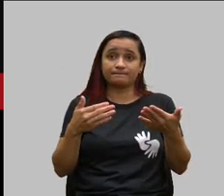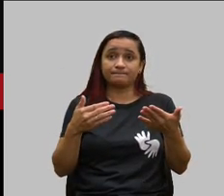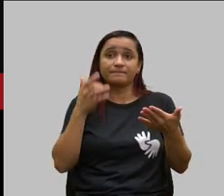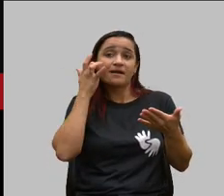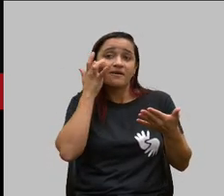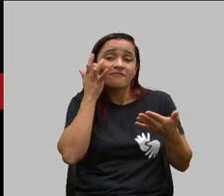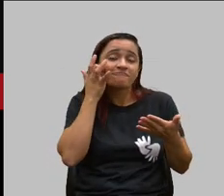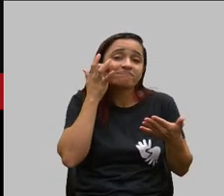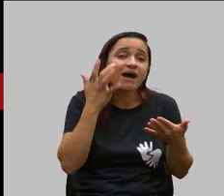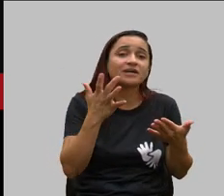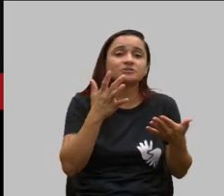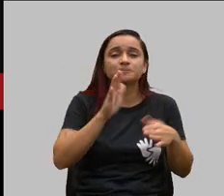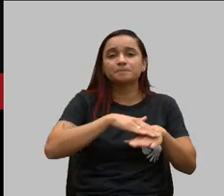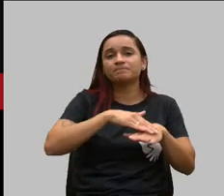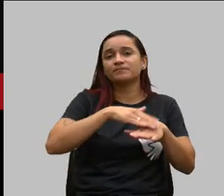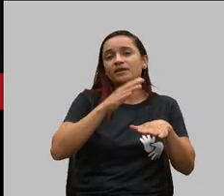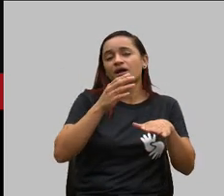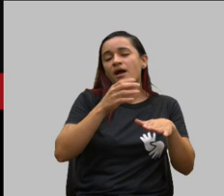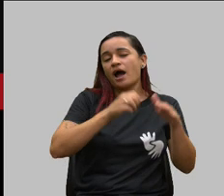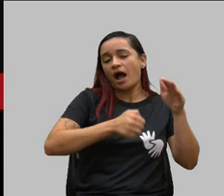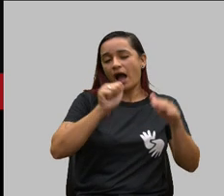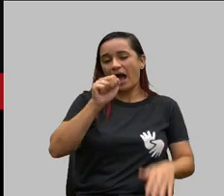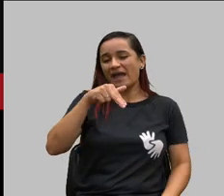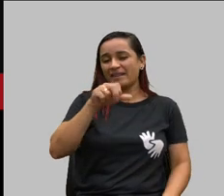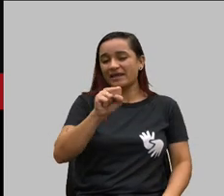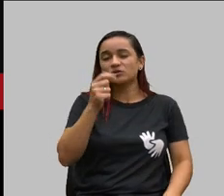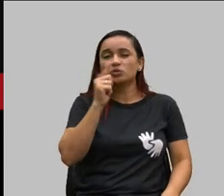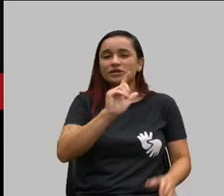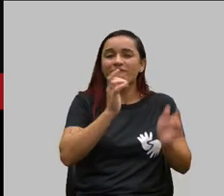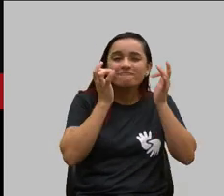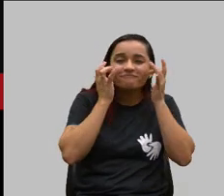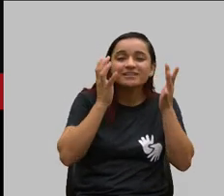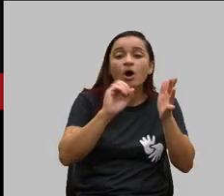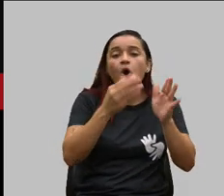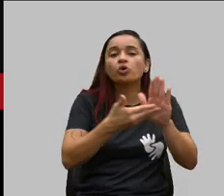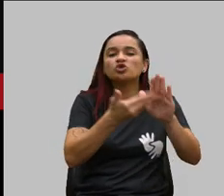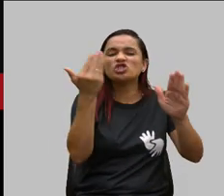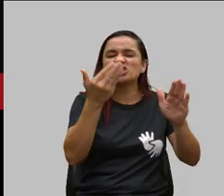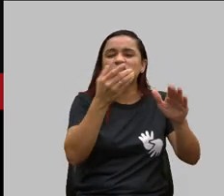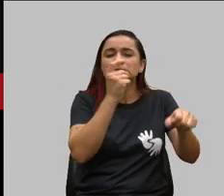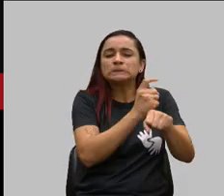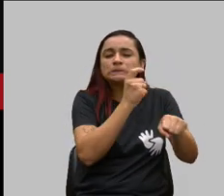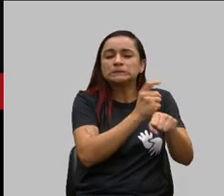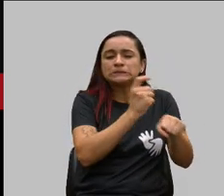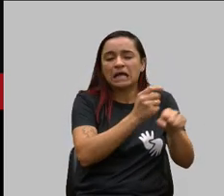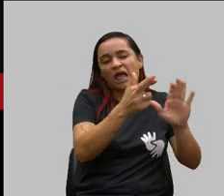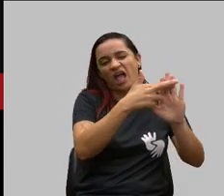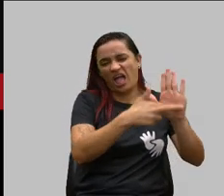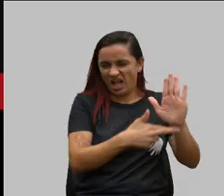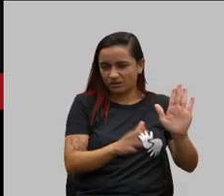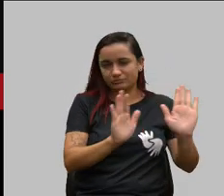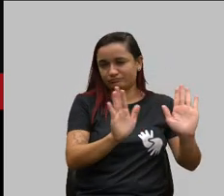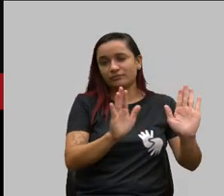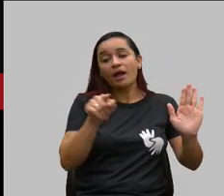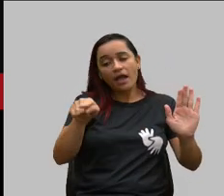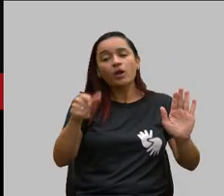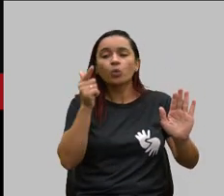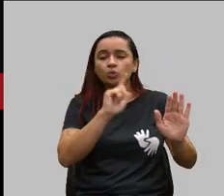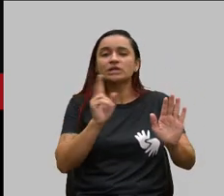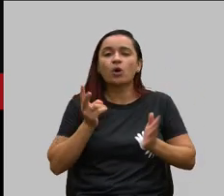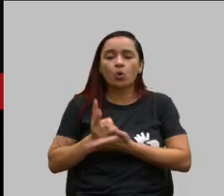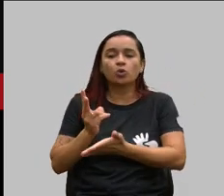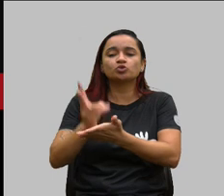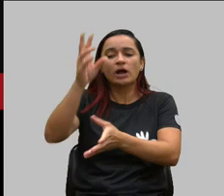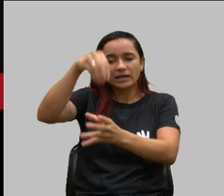facilita ou retira o regramento esse engessamento do regramento para que ele possa continuar dentro do